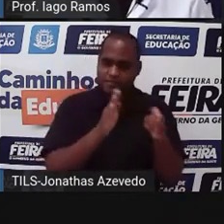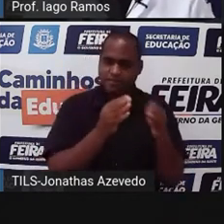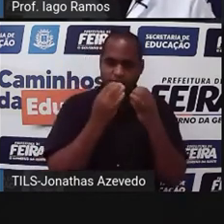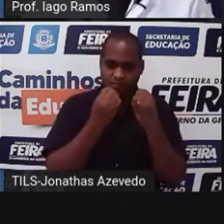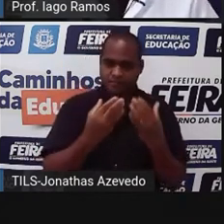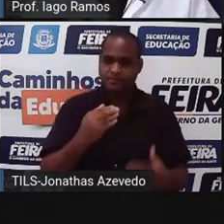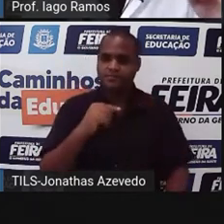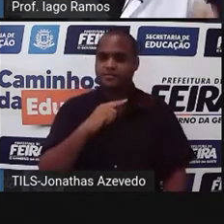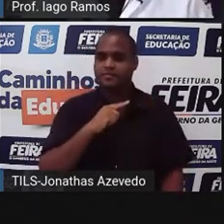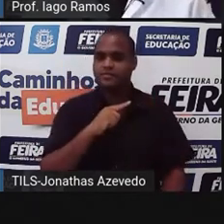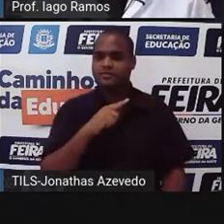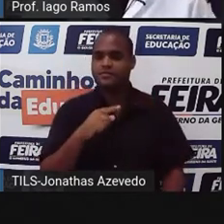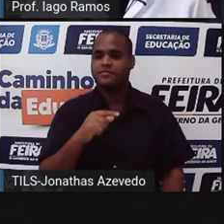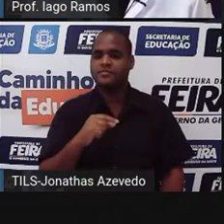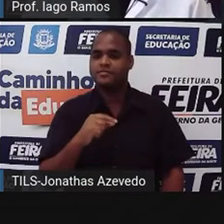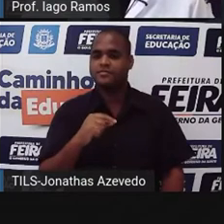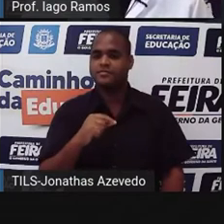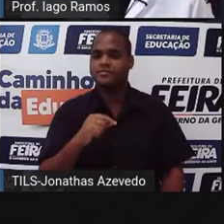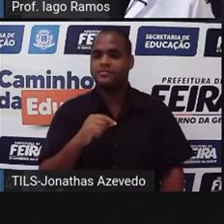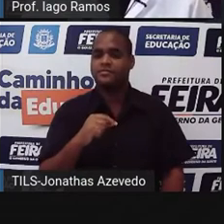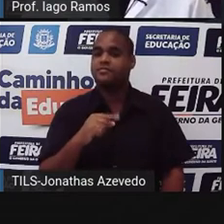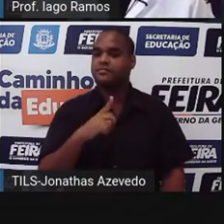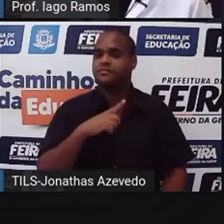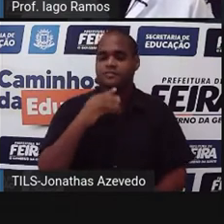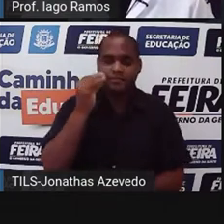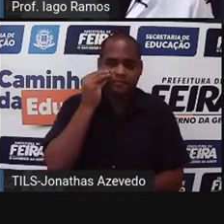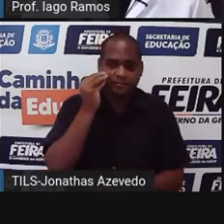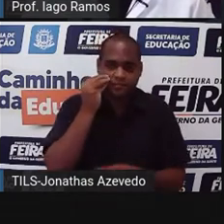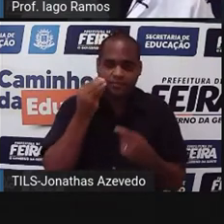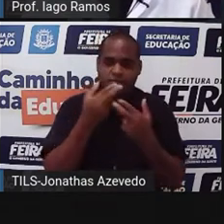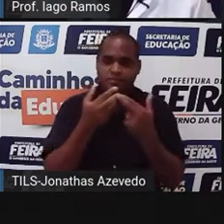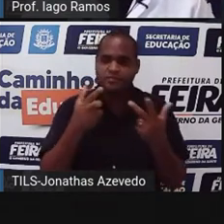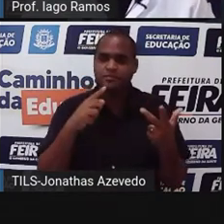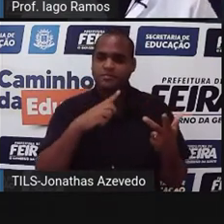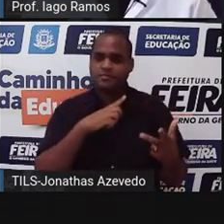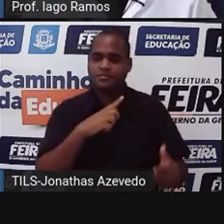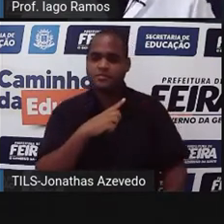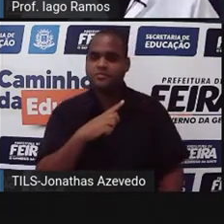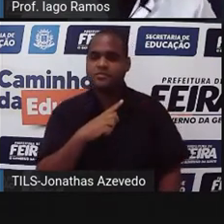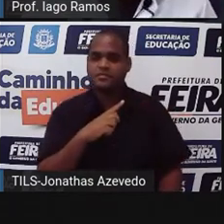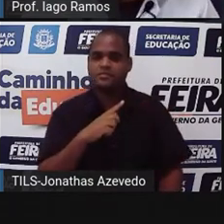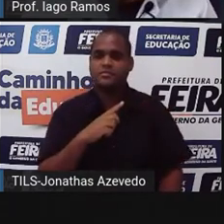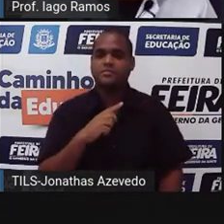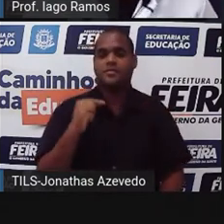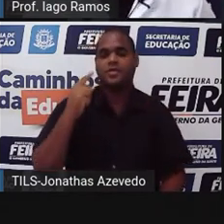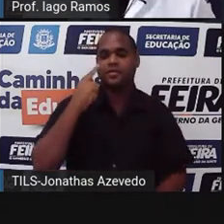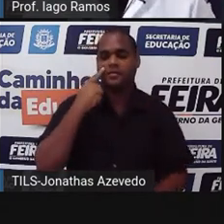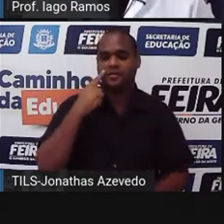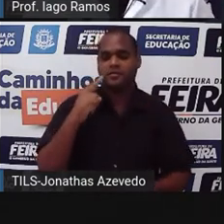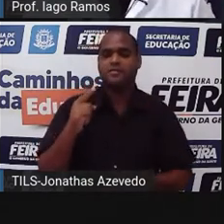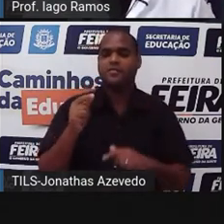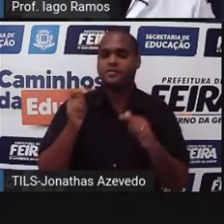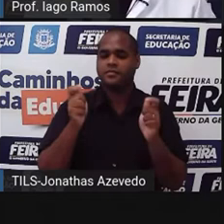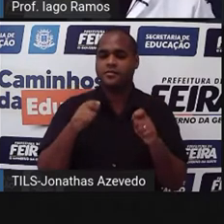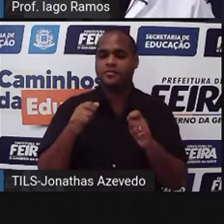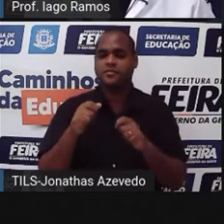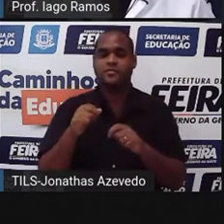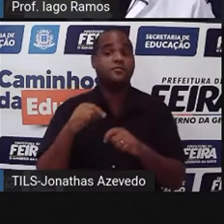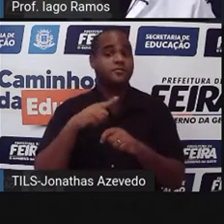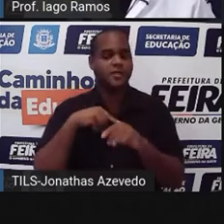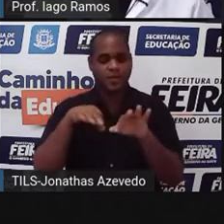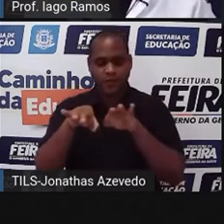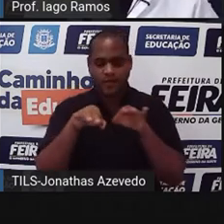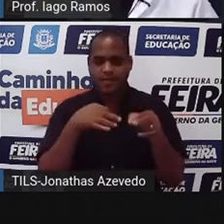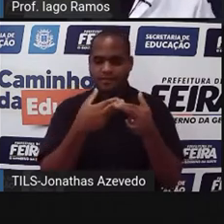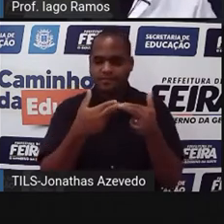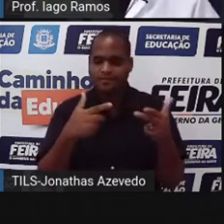tá bom? Então vamos fazer aqui uns testezinhos e aí você vai percebendo se de fato você é uma pessoa organizada ou